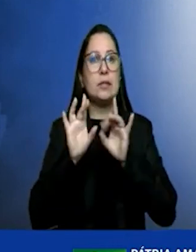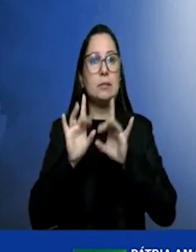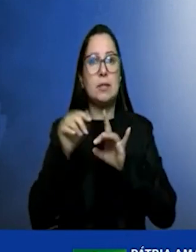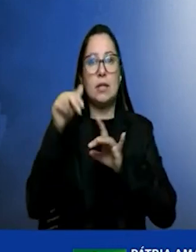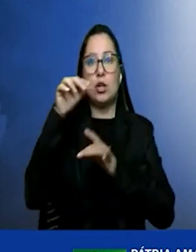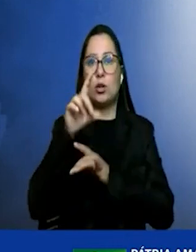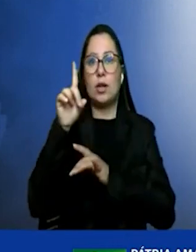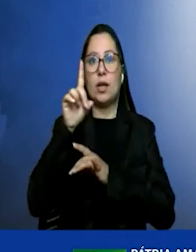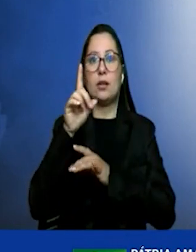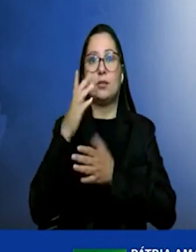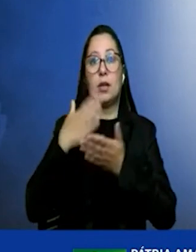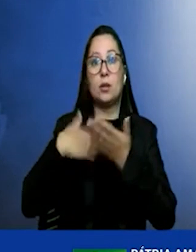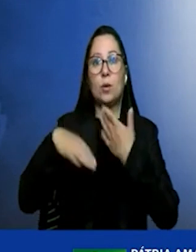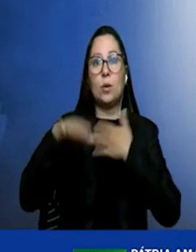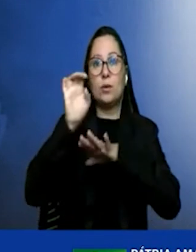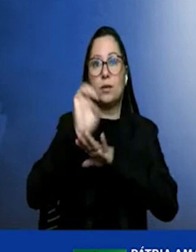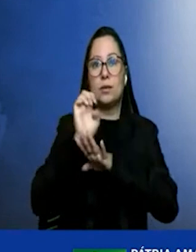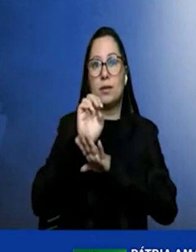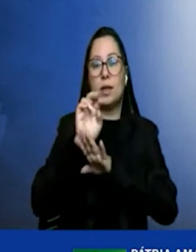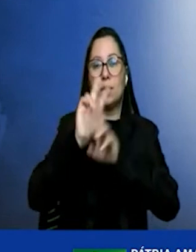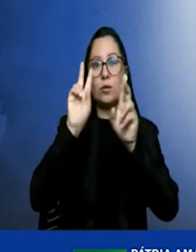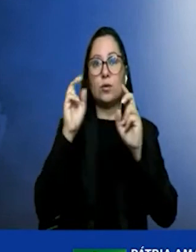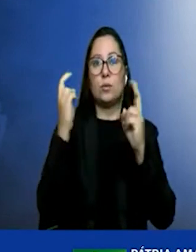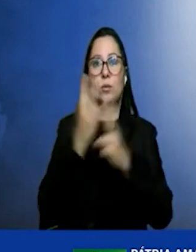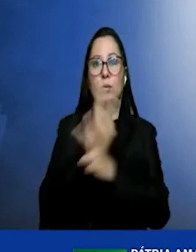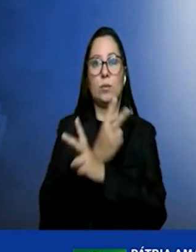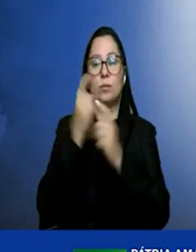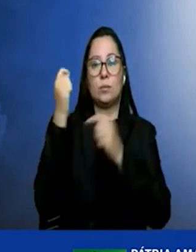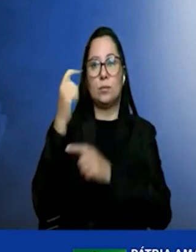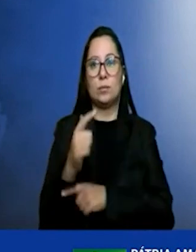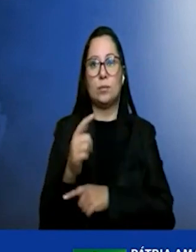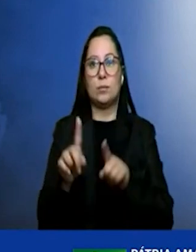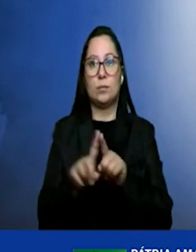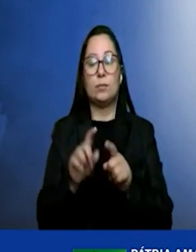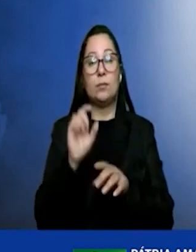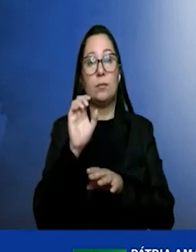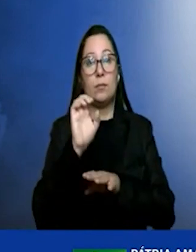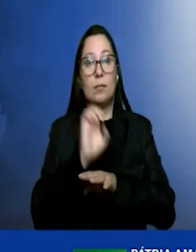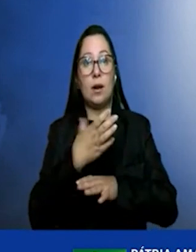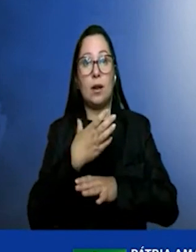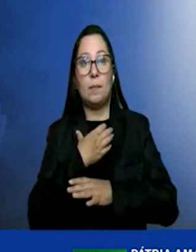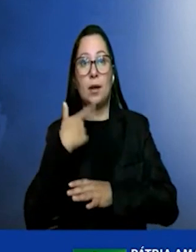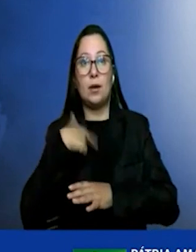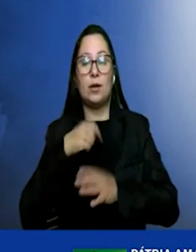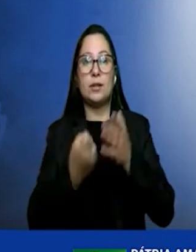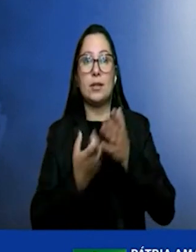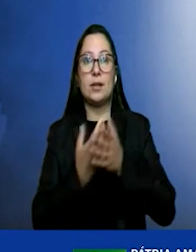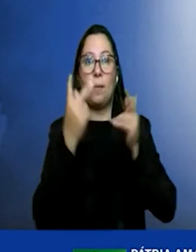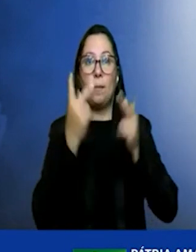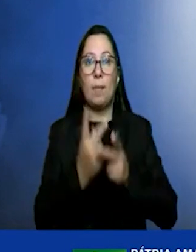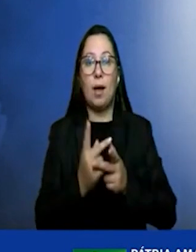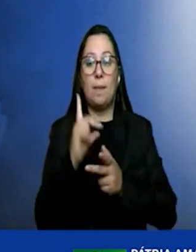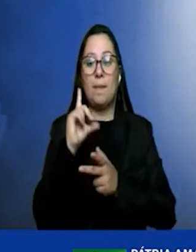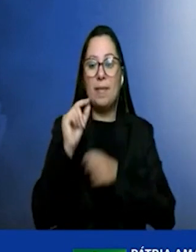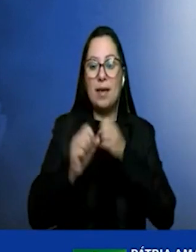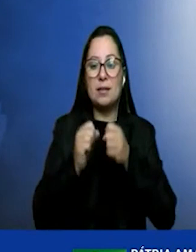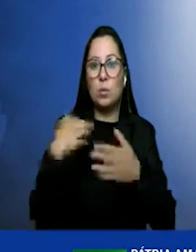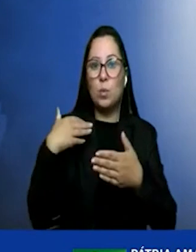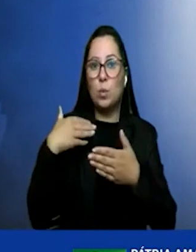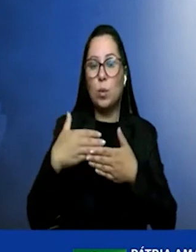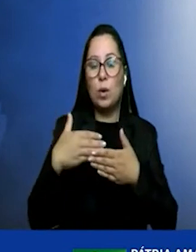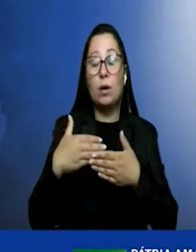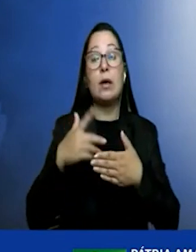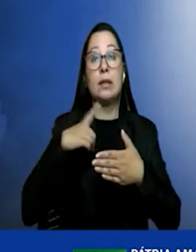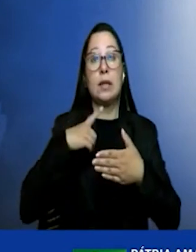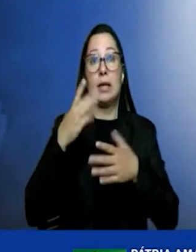estados nessa área de eólica e solar a Bahia a gente elaborou esse mapa há mais de 10 anos e há 10 anos com a tecnologia